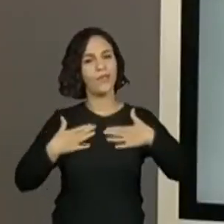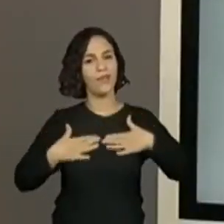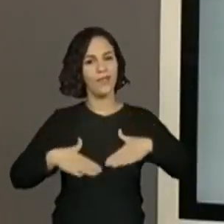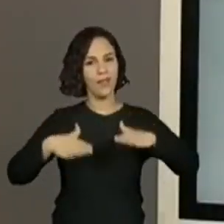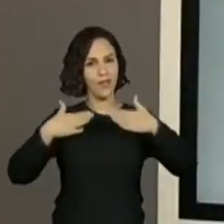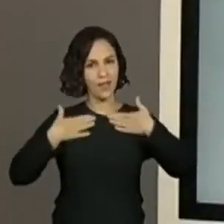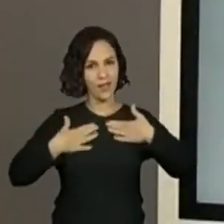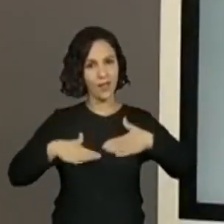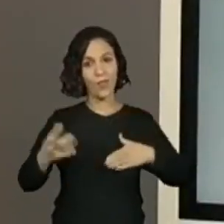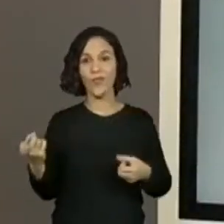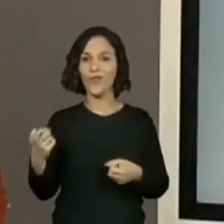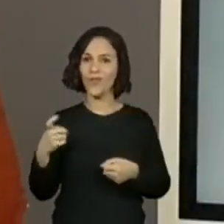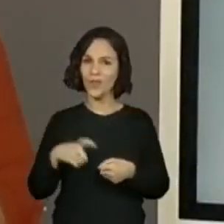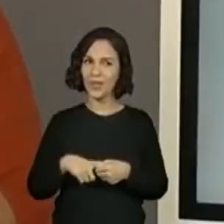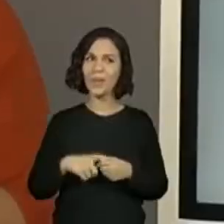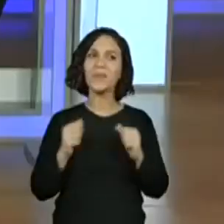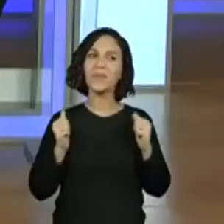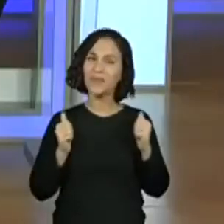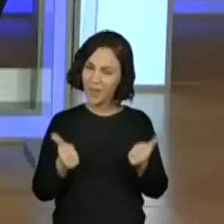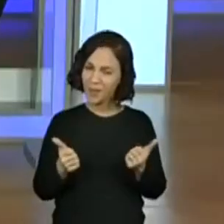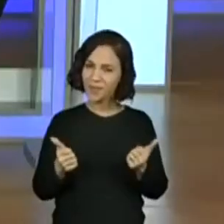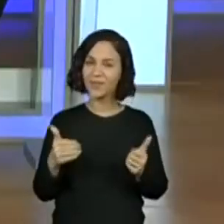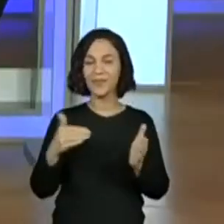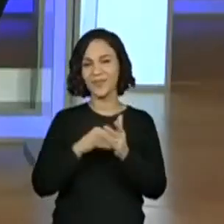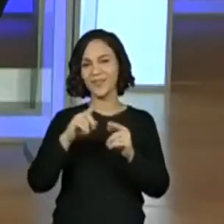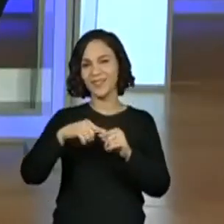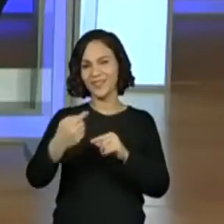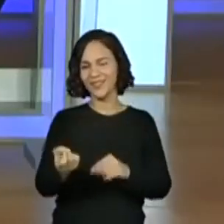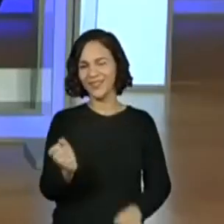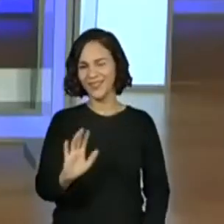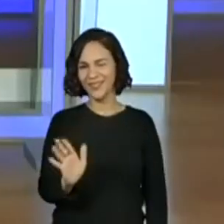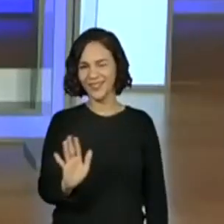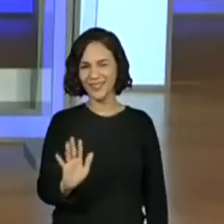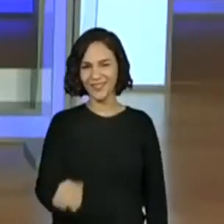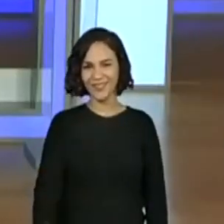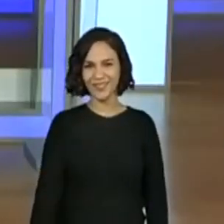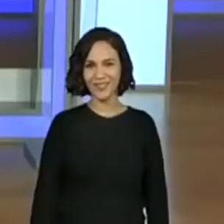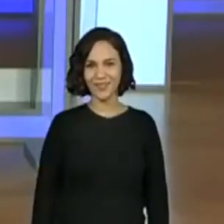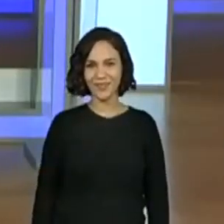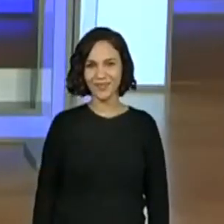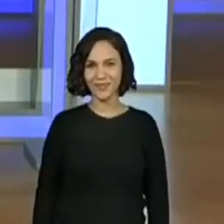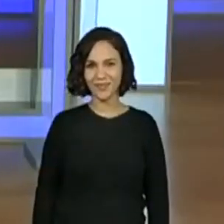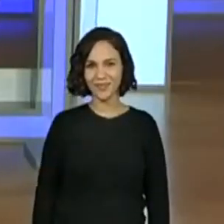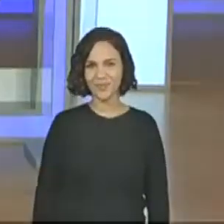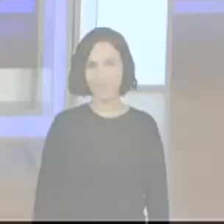tranquilidade, nós temos só 10 segundos para voltar. E até daqui a Até daqui pouco, gente. Já volta, tchau.